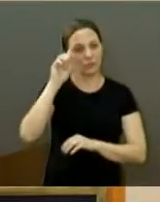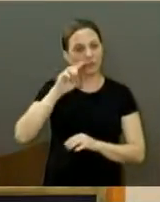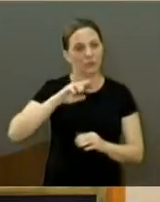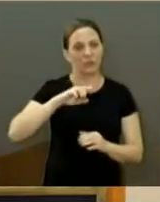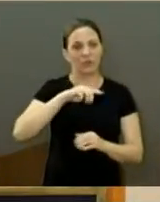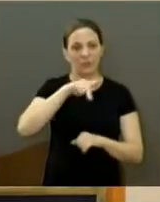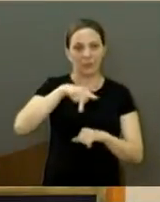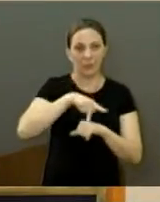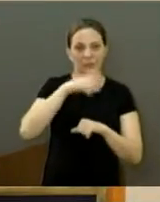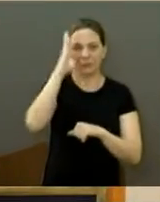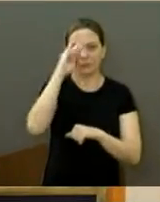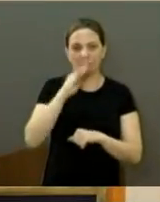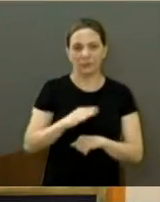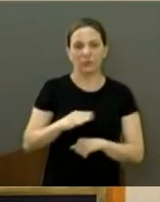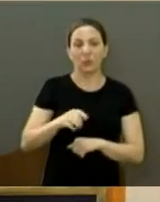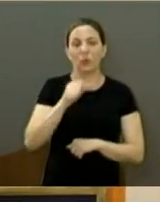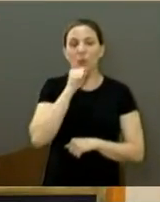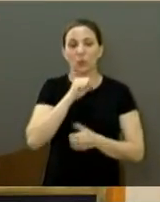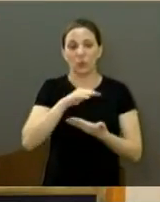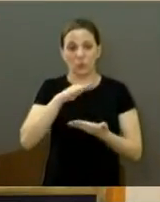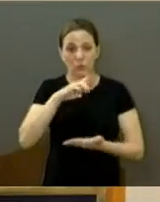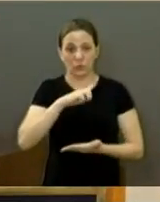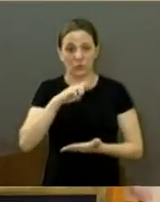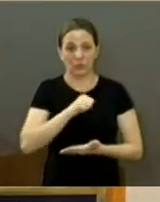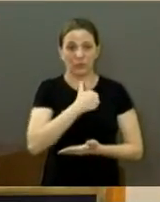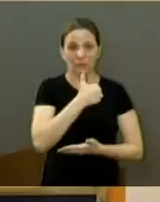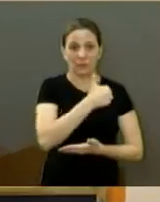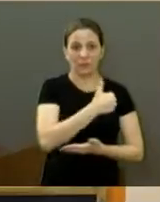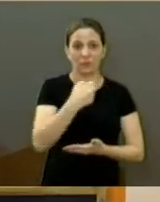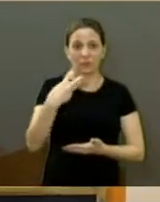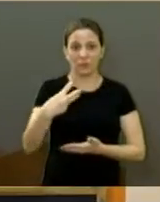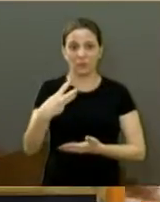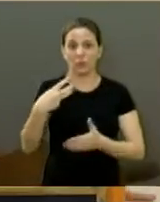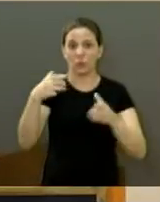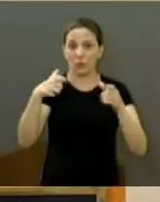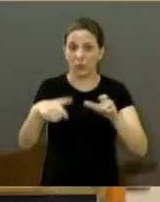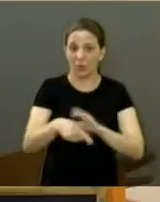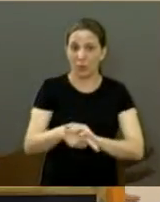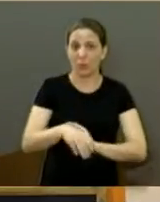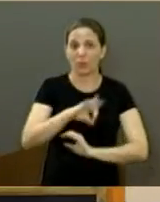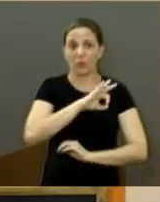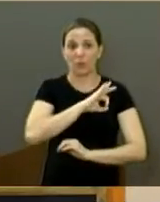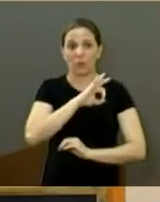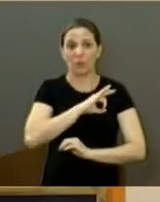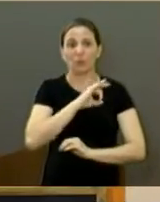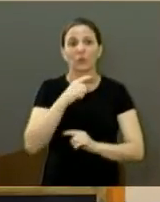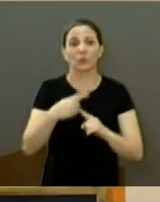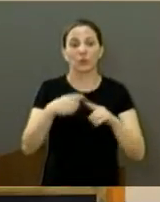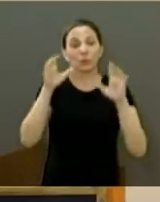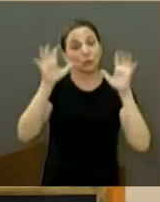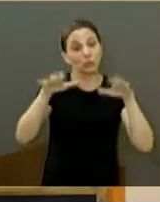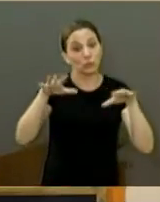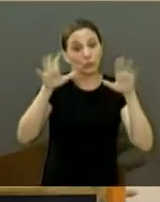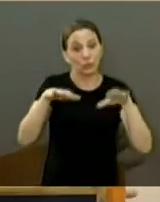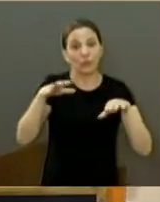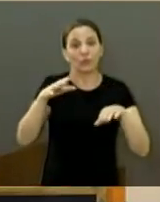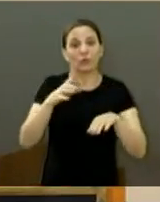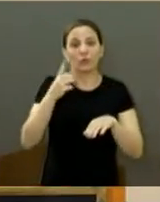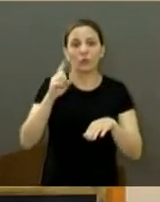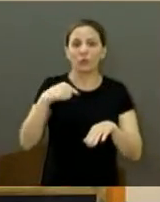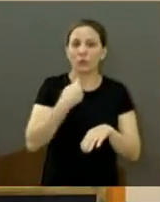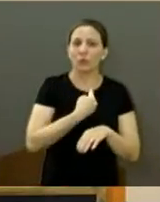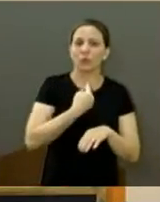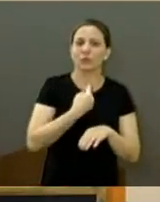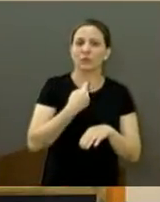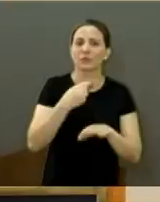Esse evento normalmente a gente comemora no 13º Batalhão, só que este ano, por conta da chuva, nós acabamos fazendo